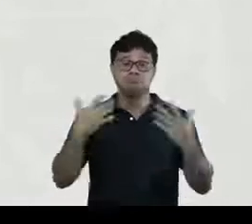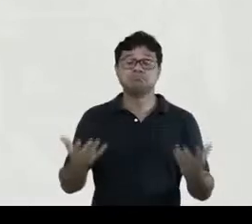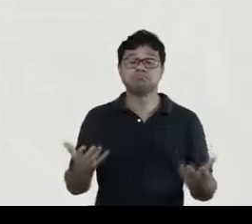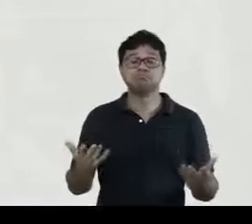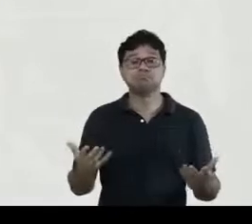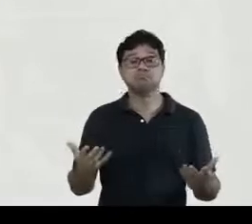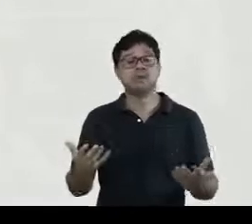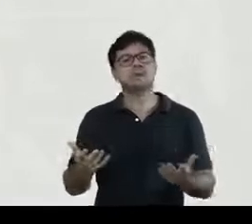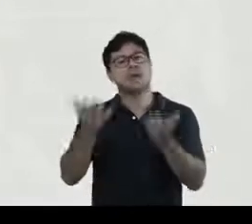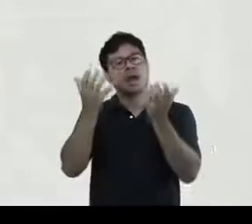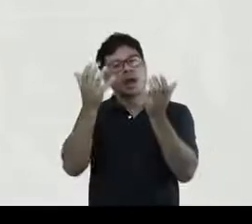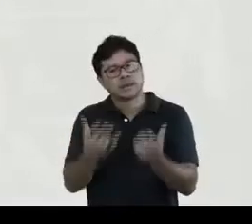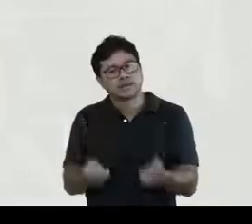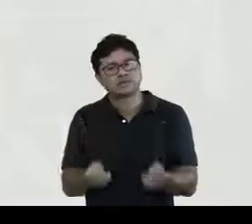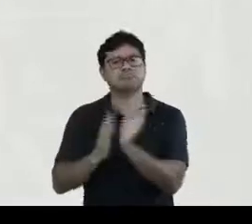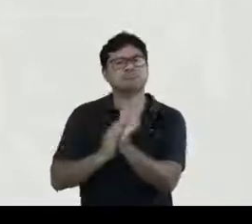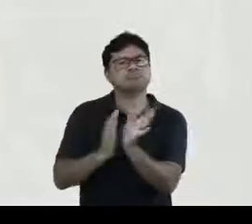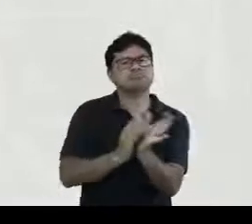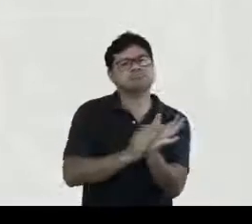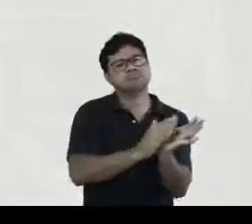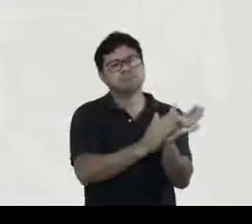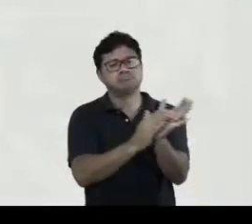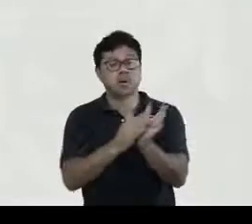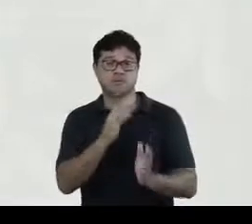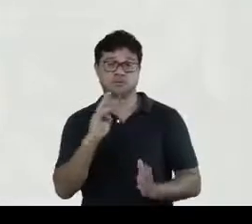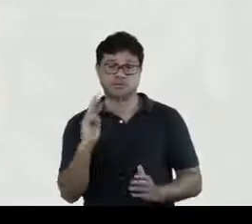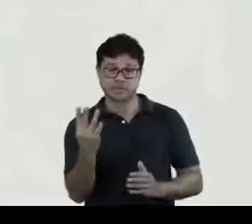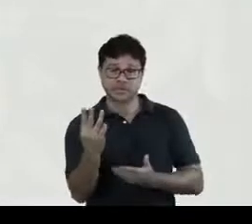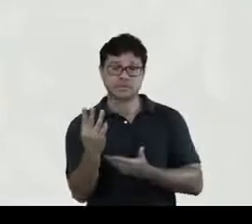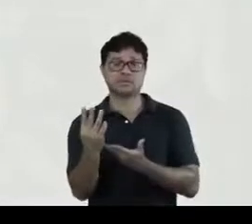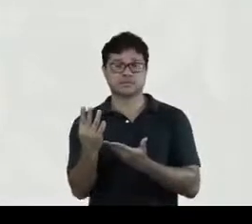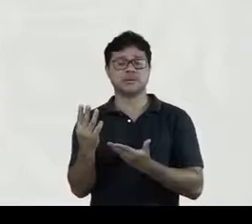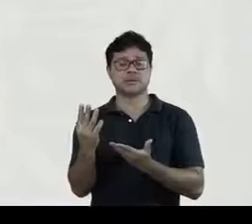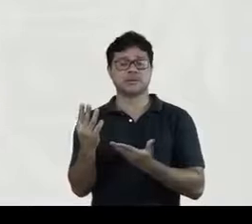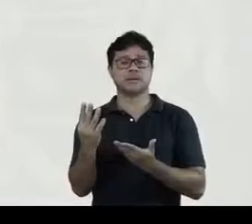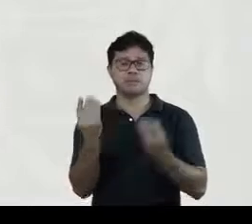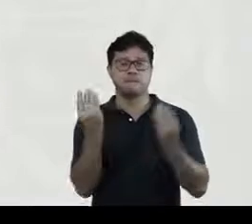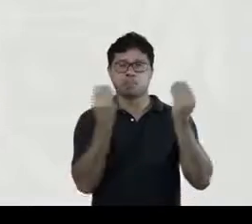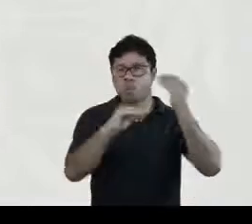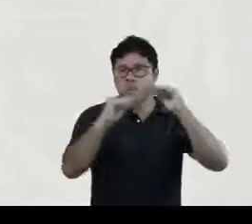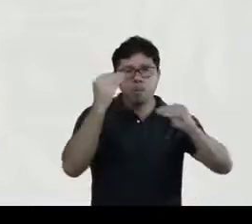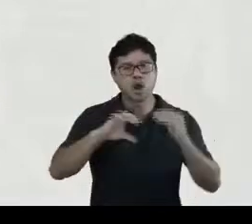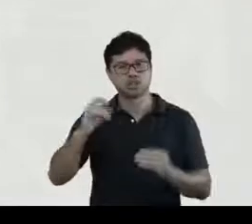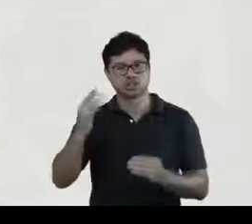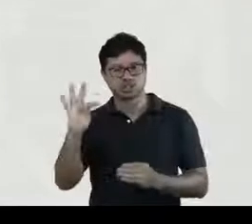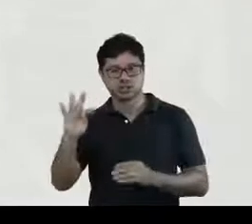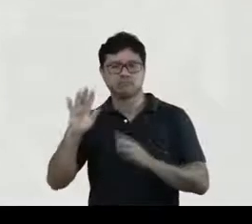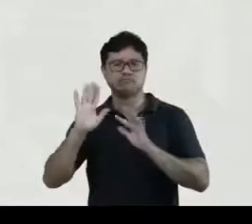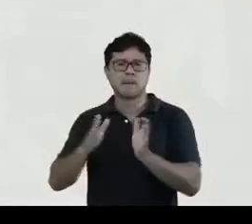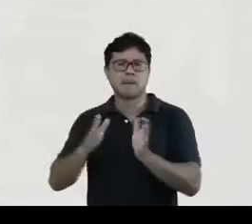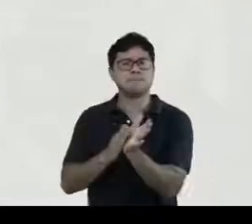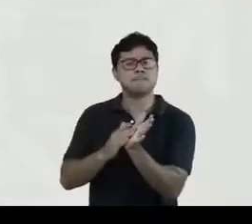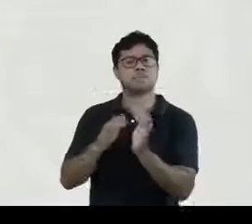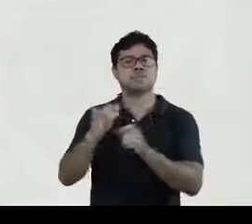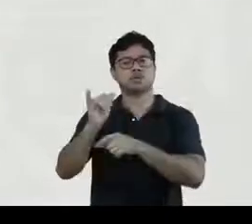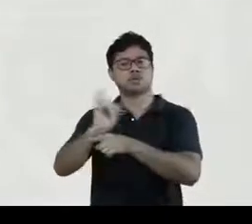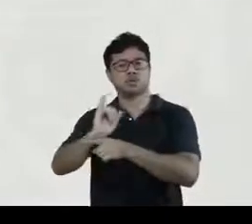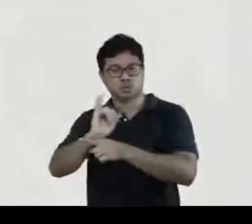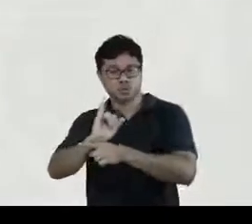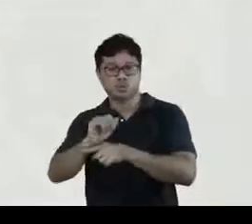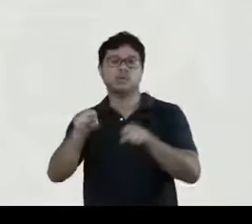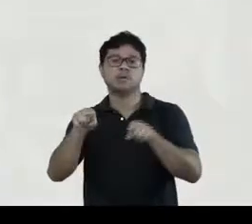aceitem todos os elogios que estão postos nos nossos chats pelo youtube